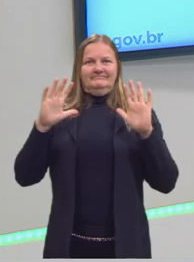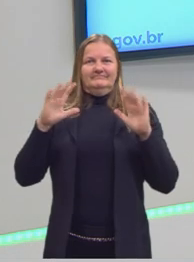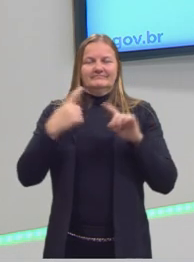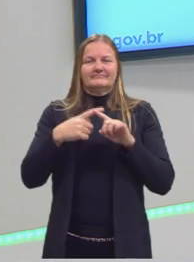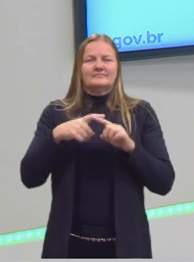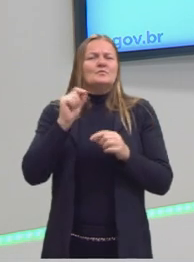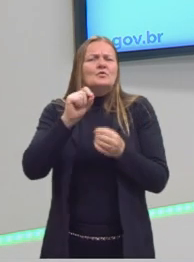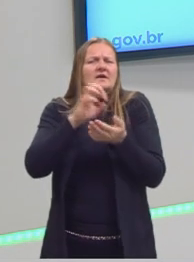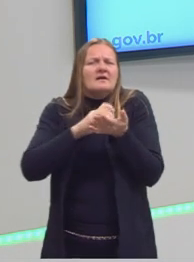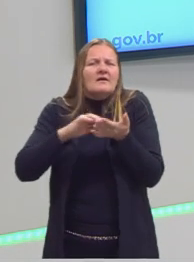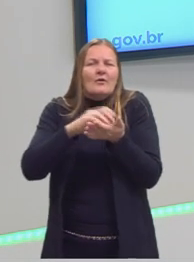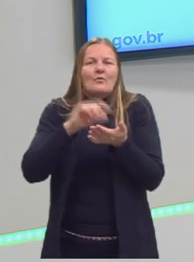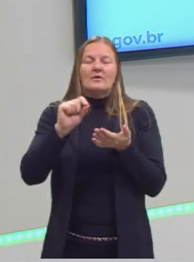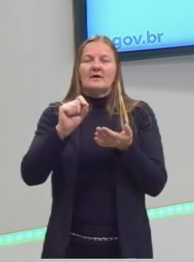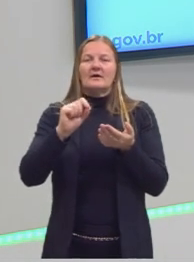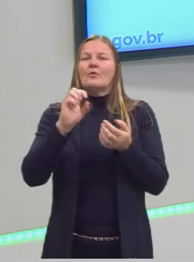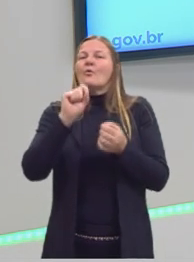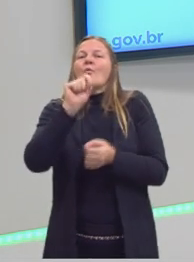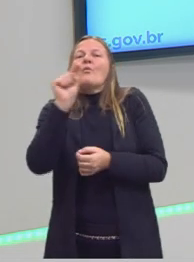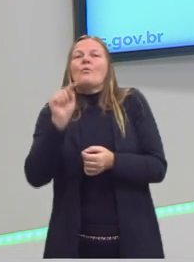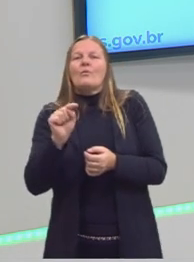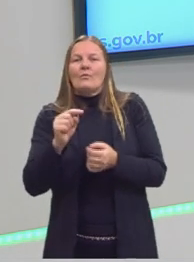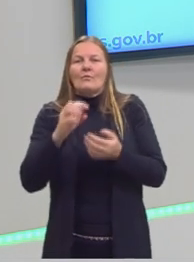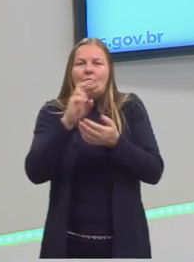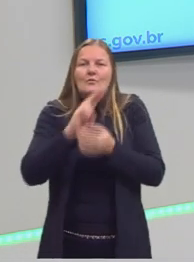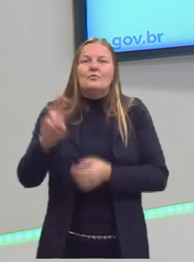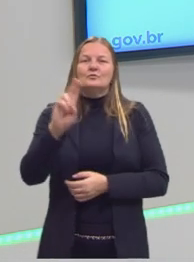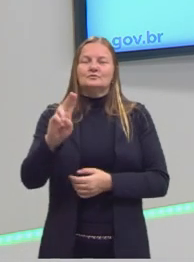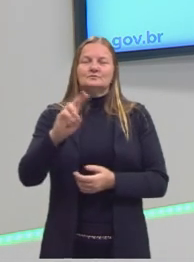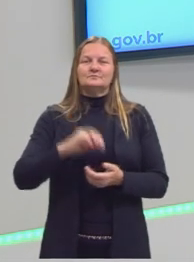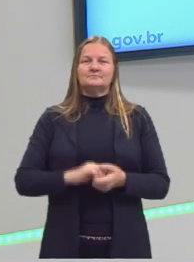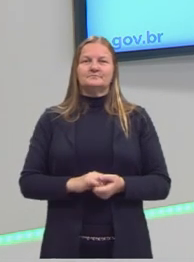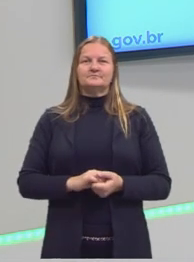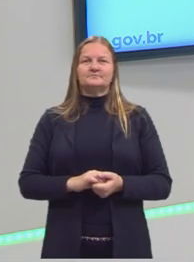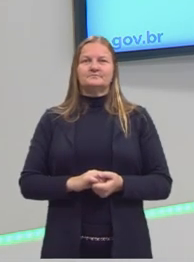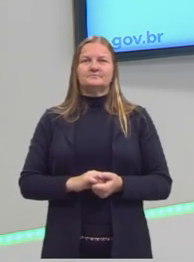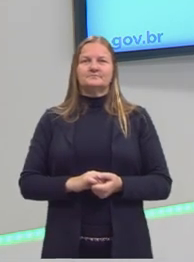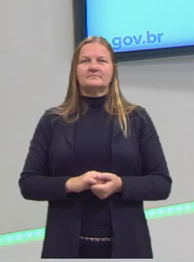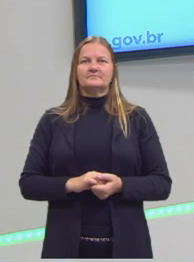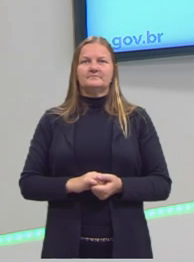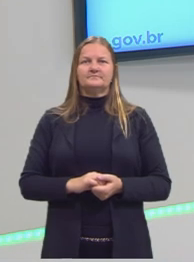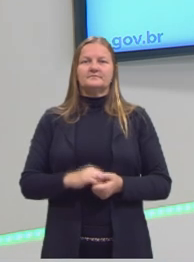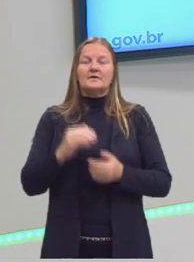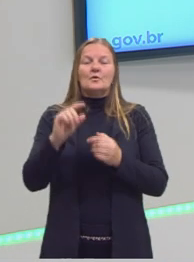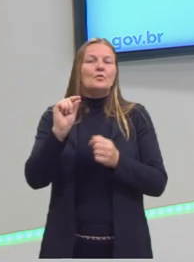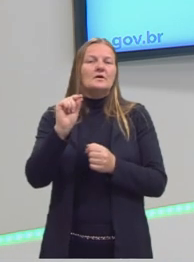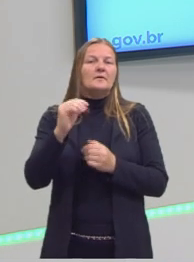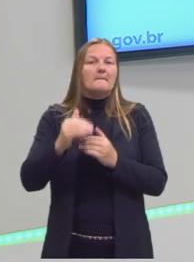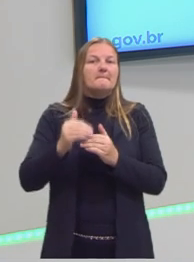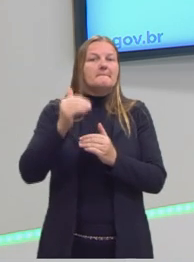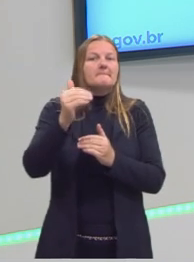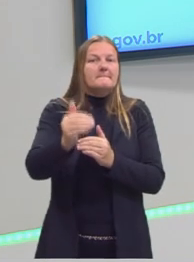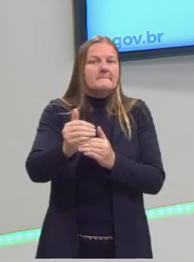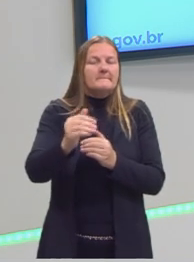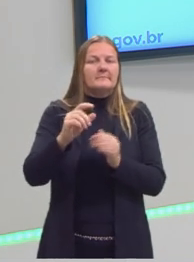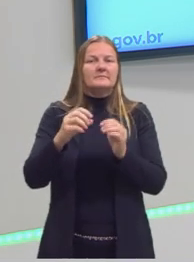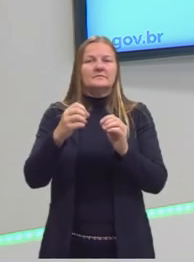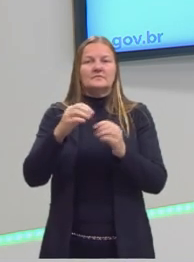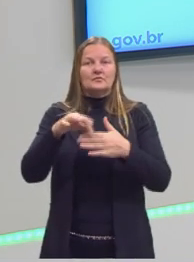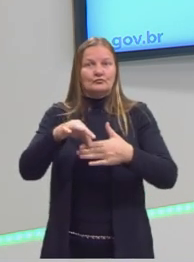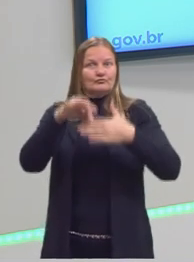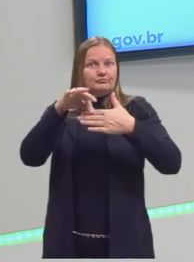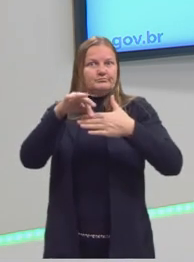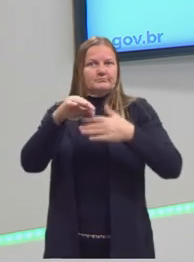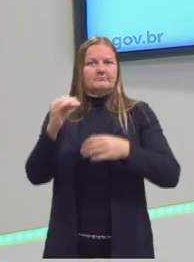preciso calcular, quais as informações eu uso. Então, aqui na questão, o próximo passo foi destacar as informações